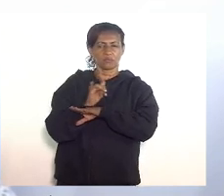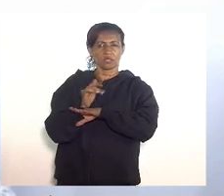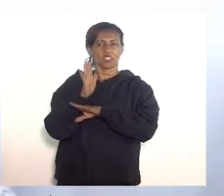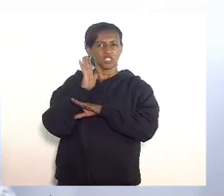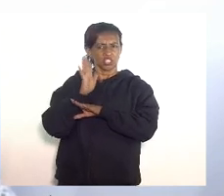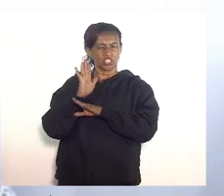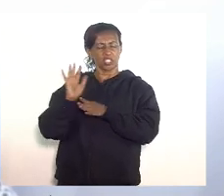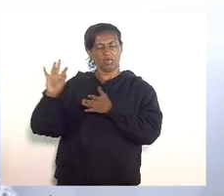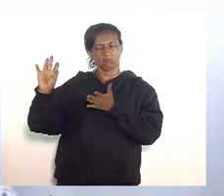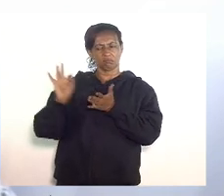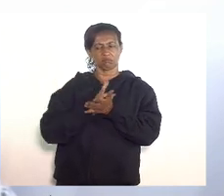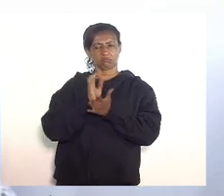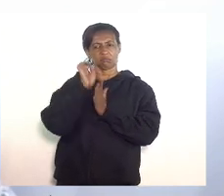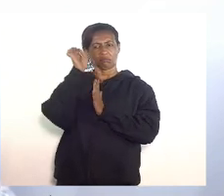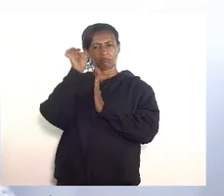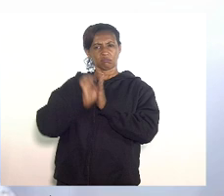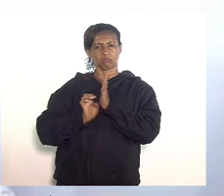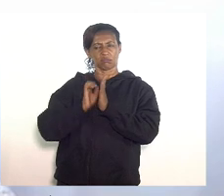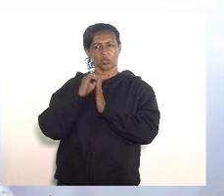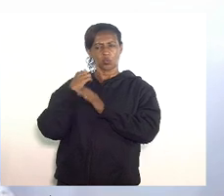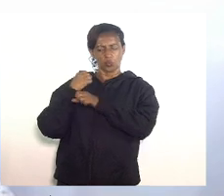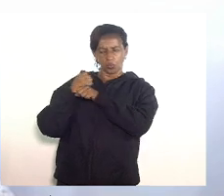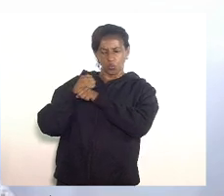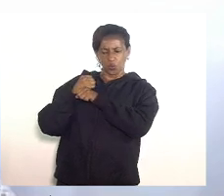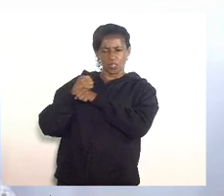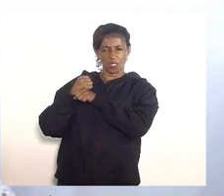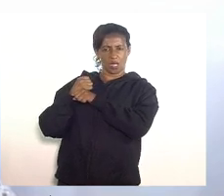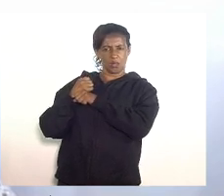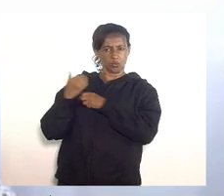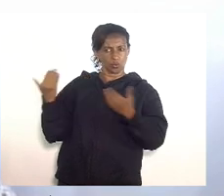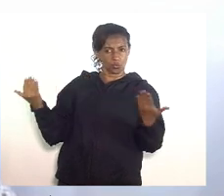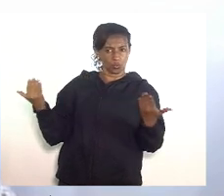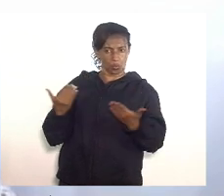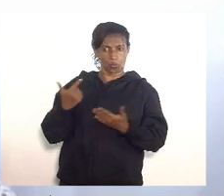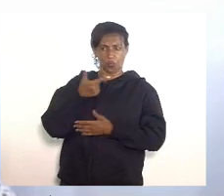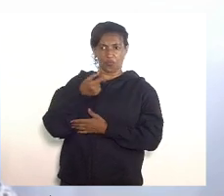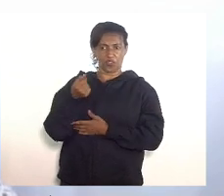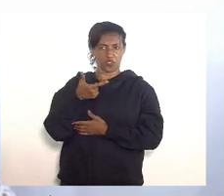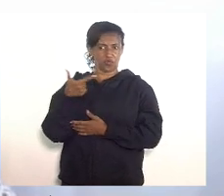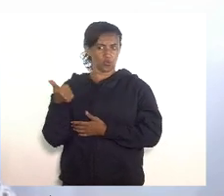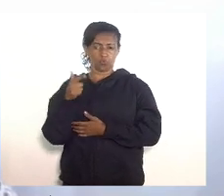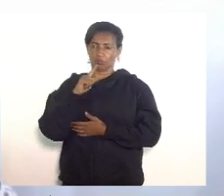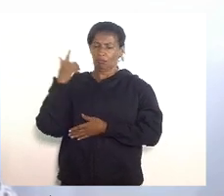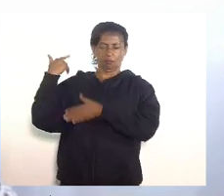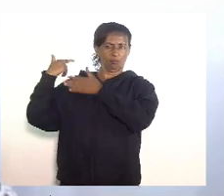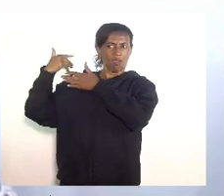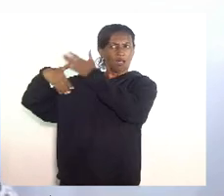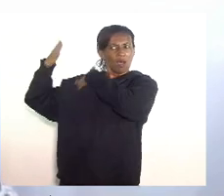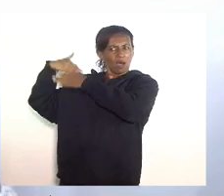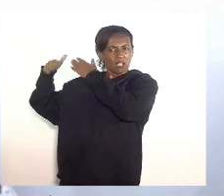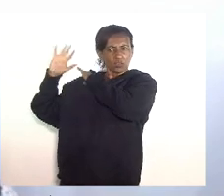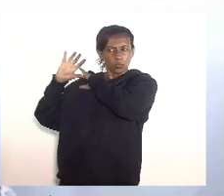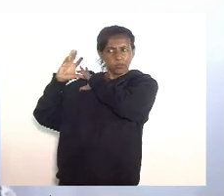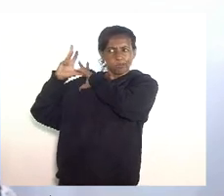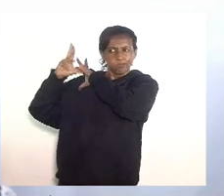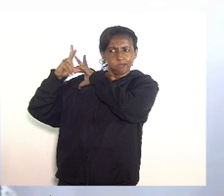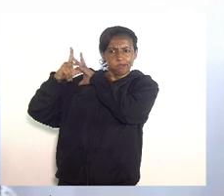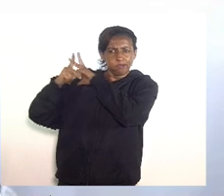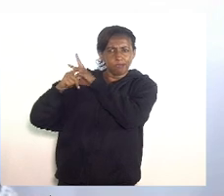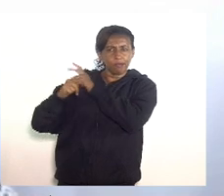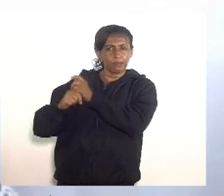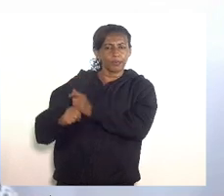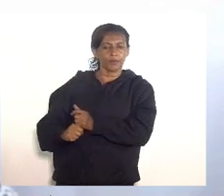estabelecidas nos últimos anos não estou me referindo apenas a esse governo de estabelecer